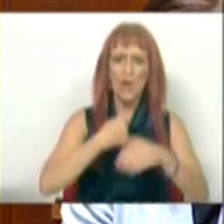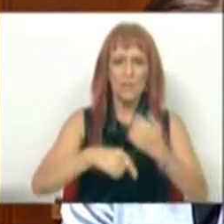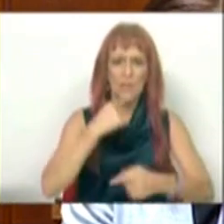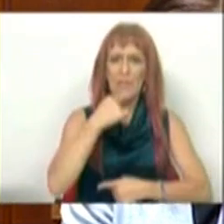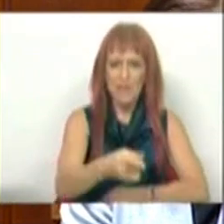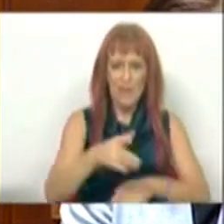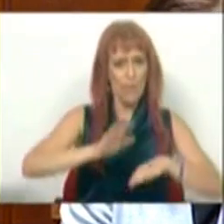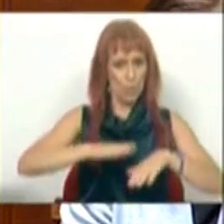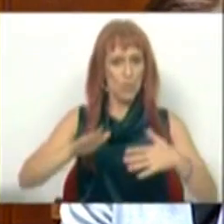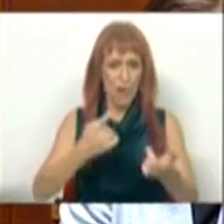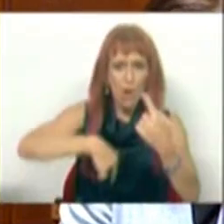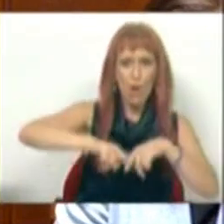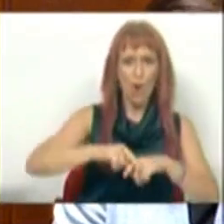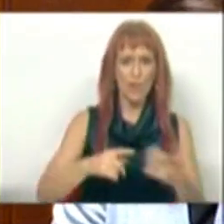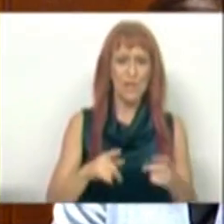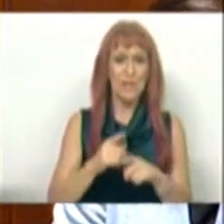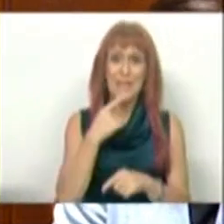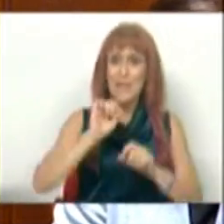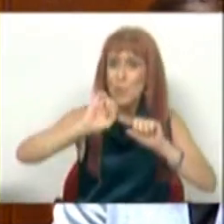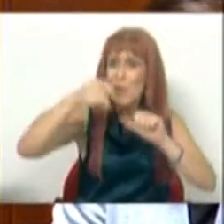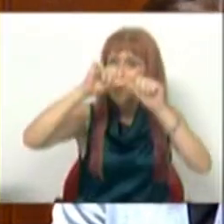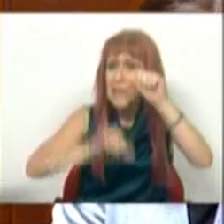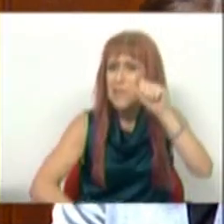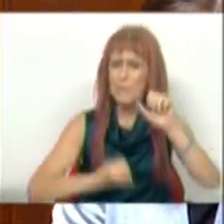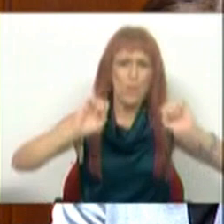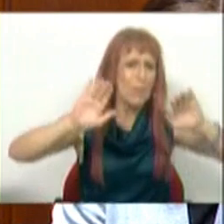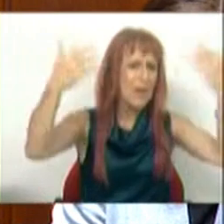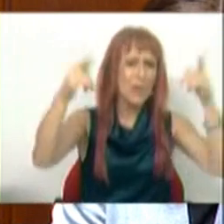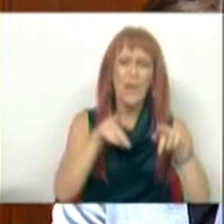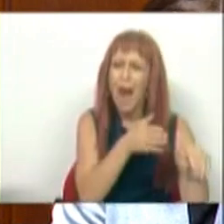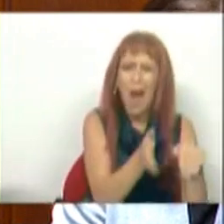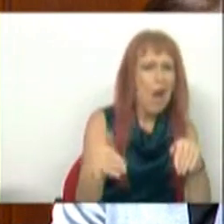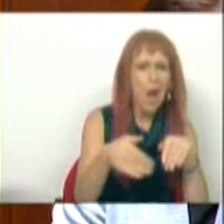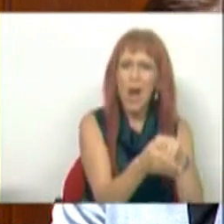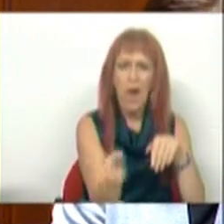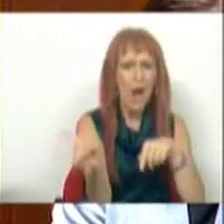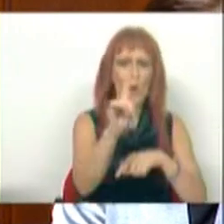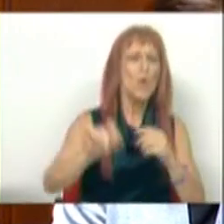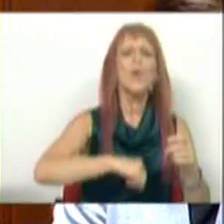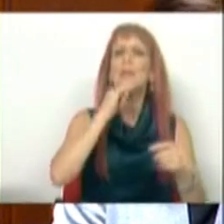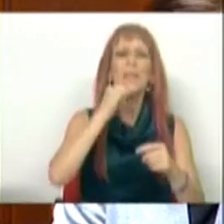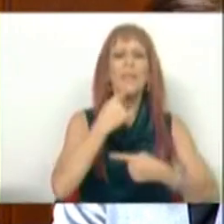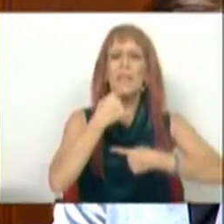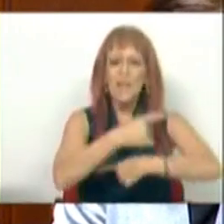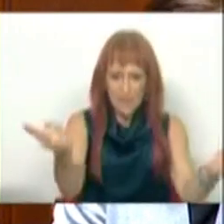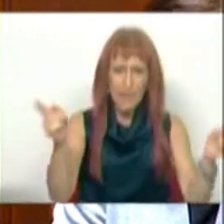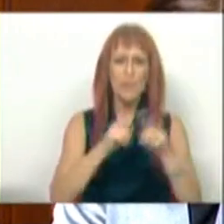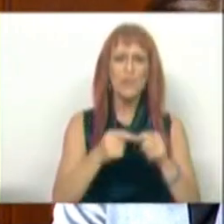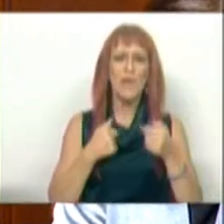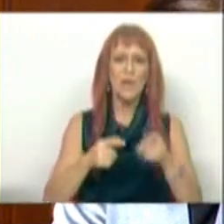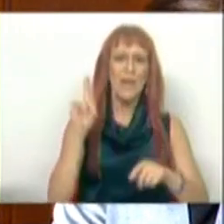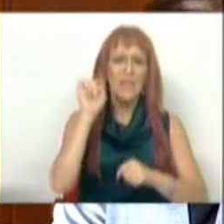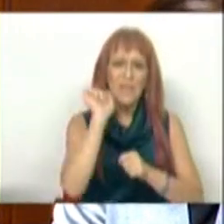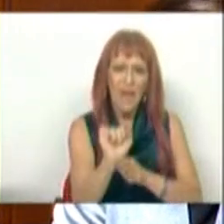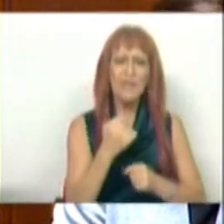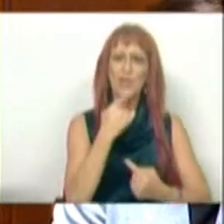dissemos, e é por isso que disse logo na intervenção inicial que não há nenhum zig-zag, sempre dissemos, dei-vos as datas,